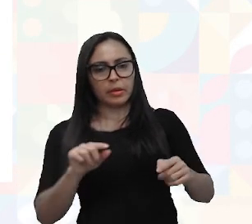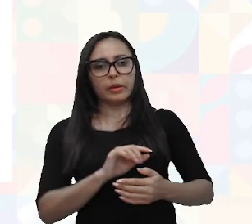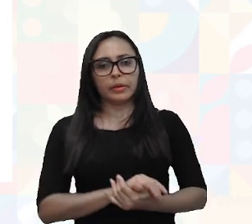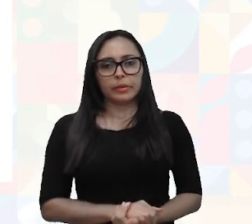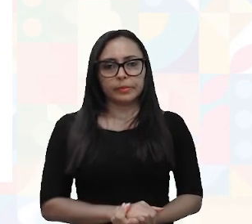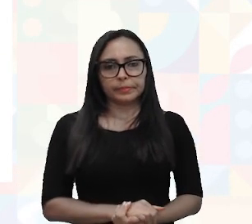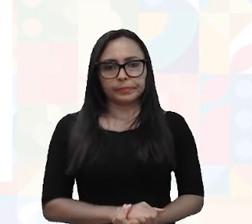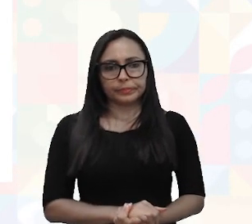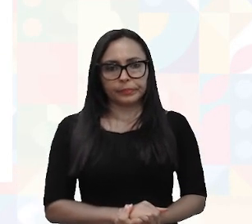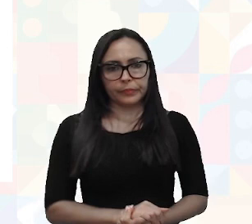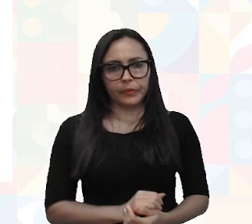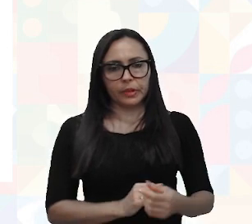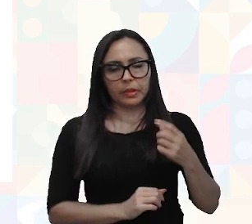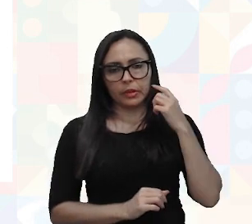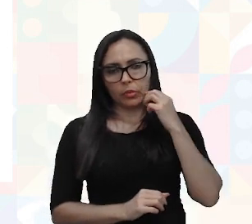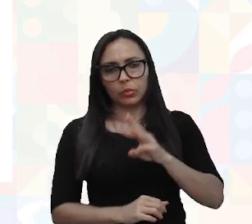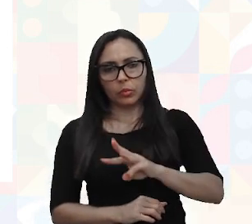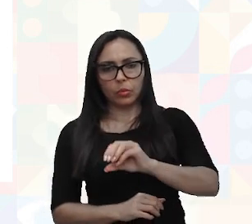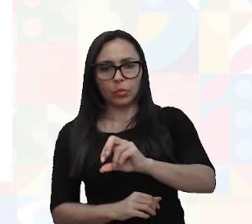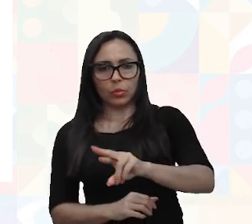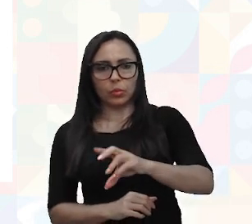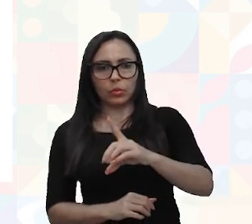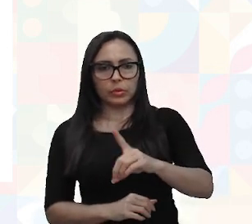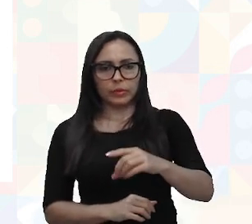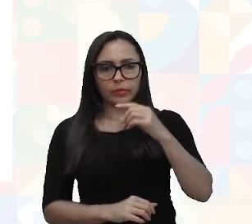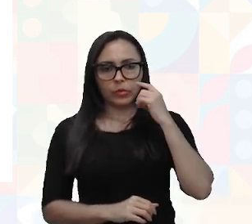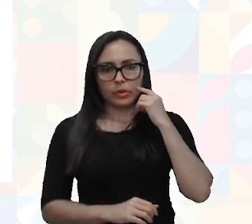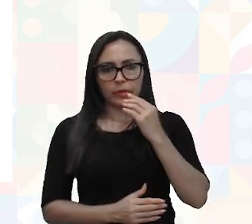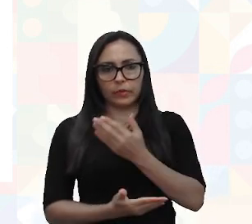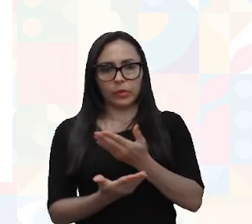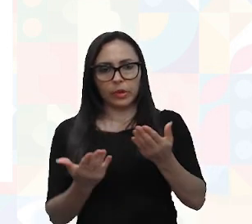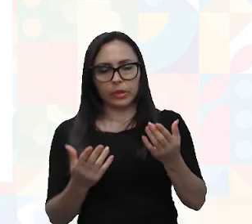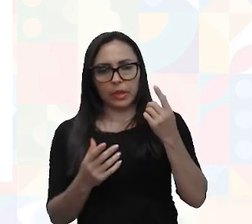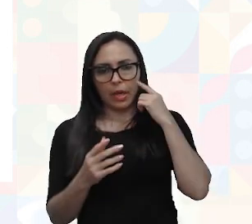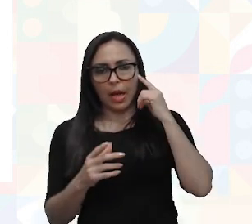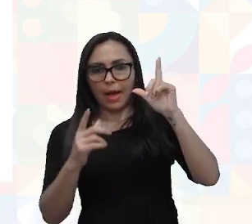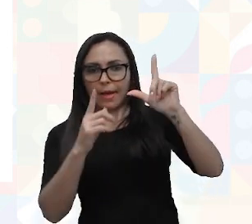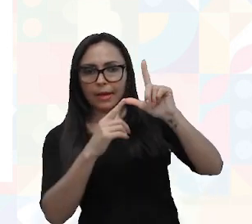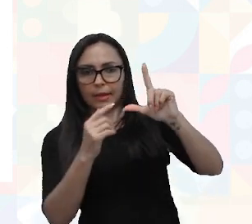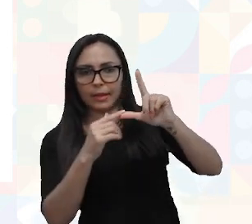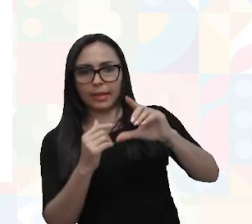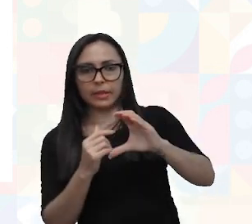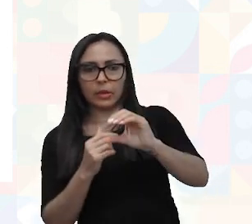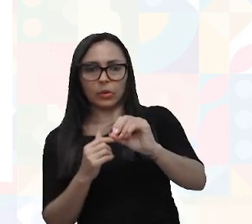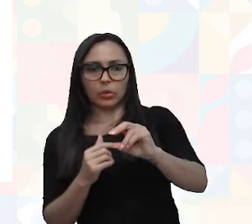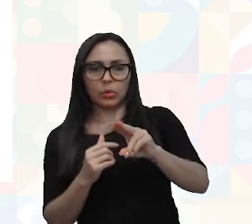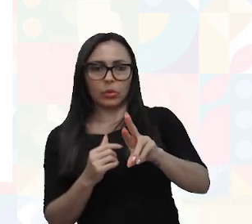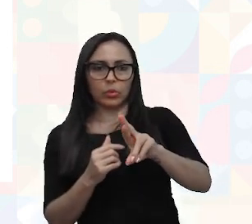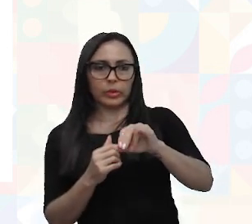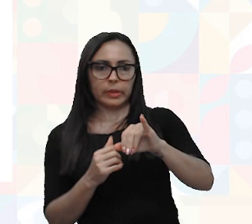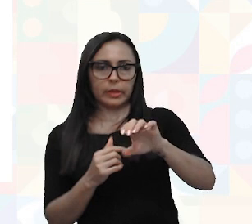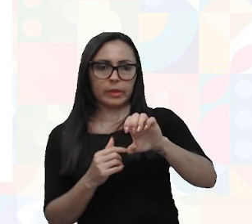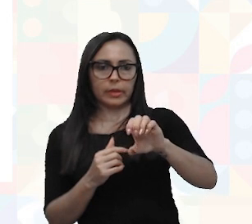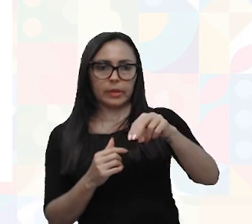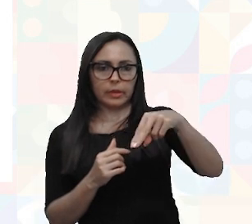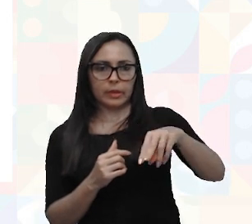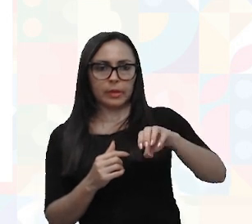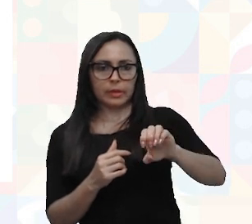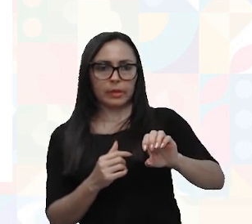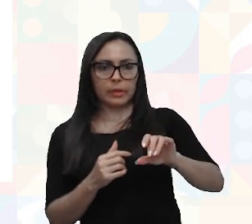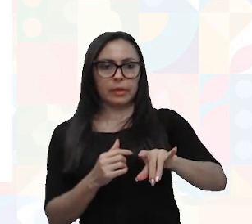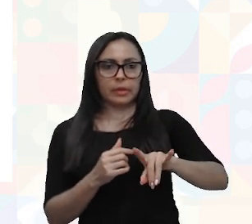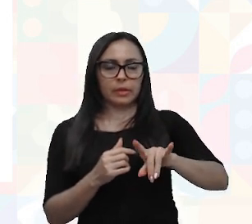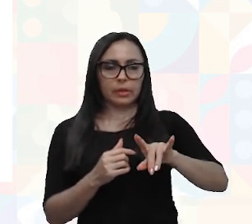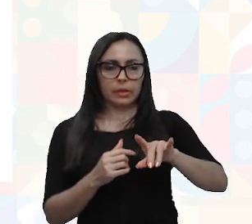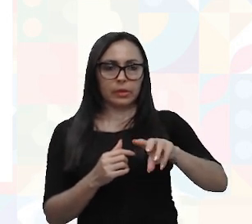fazer o Word, no Word, aí você usa a fonte Courier New, Monospace, né, porque, o porquê